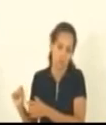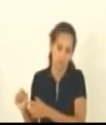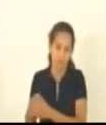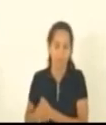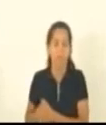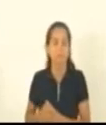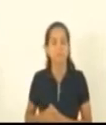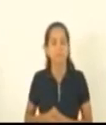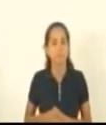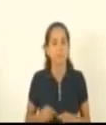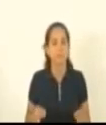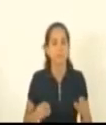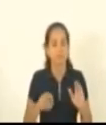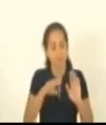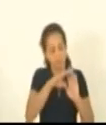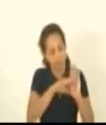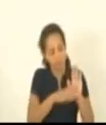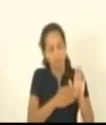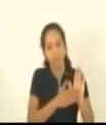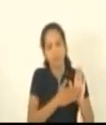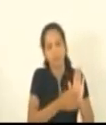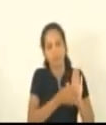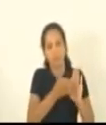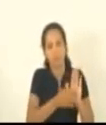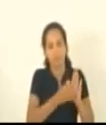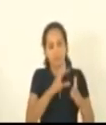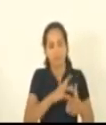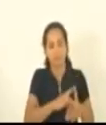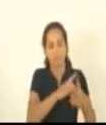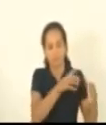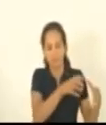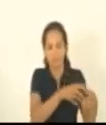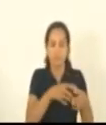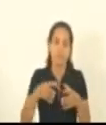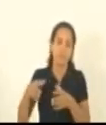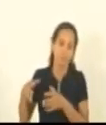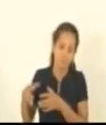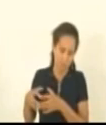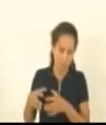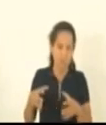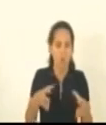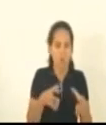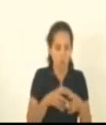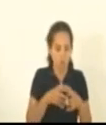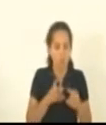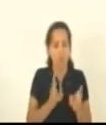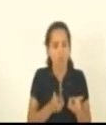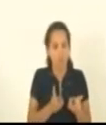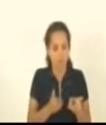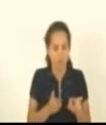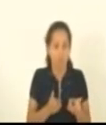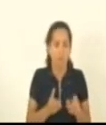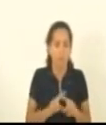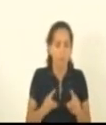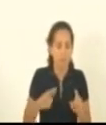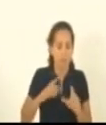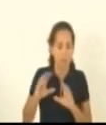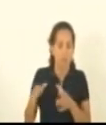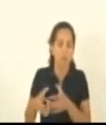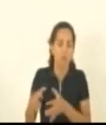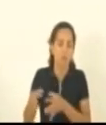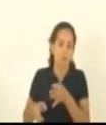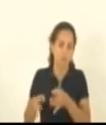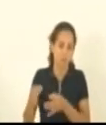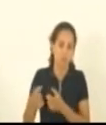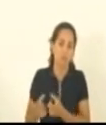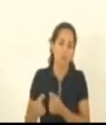respeitadas as indicações efetuadas pelo líder dos blocos parlamentares as comissões permanentes a exceção da comissão de justiça